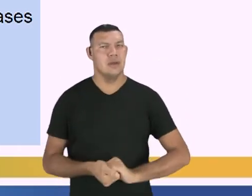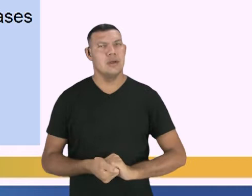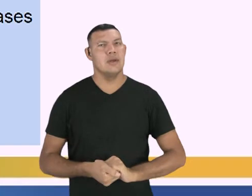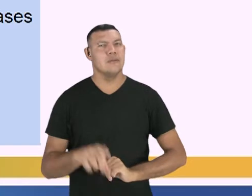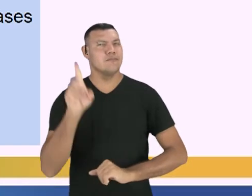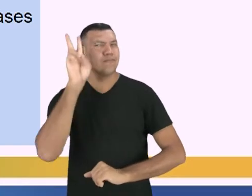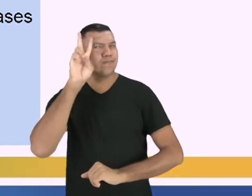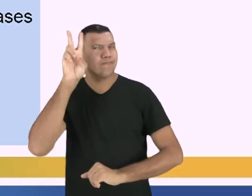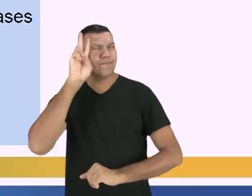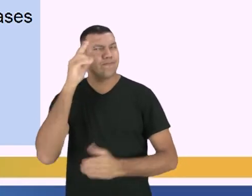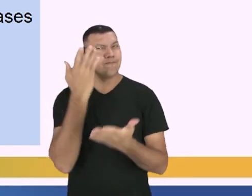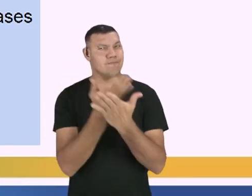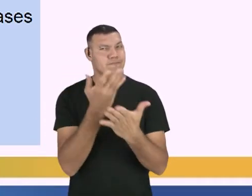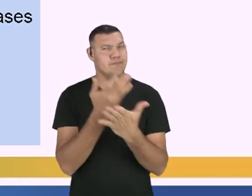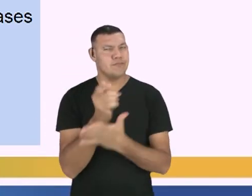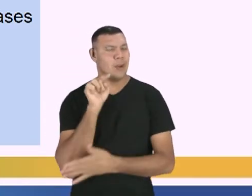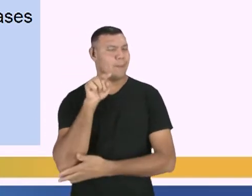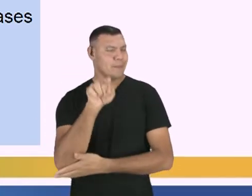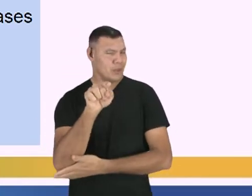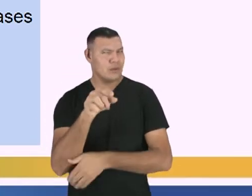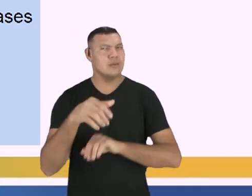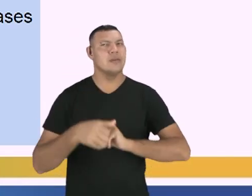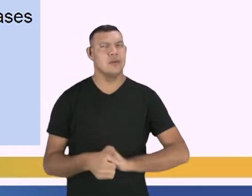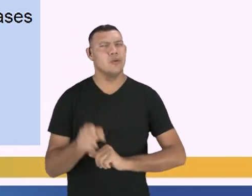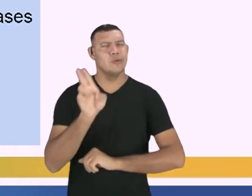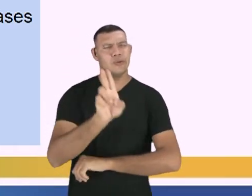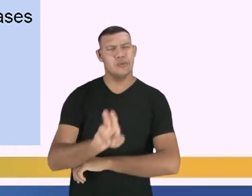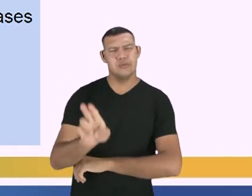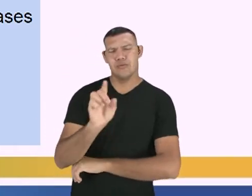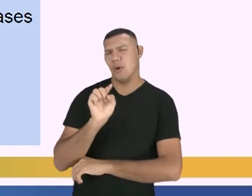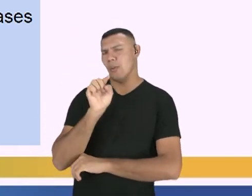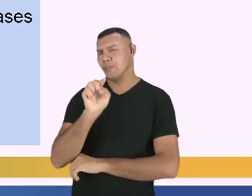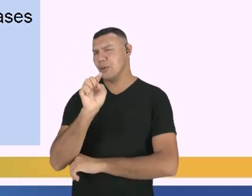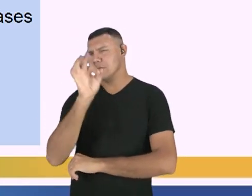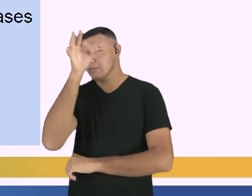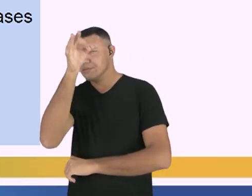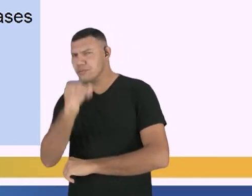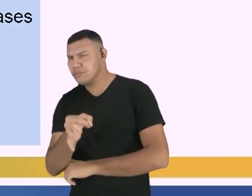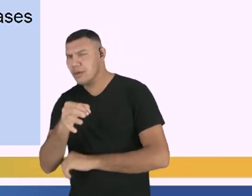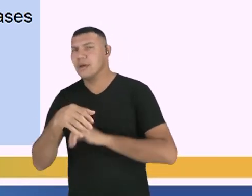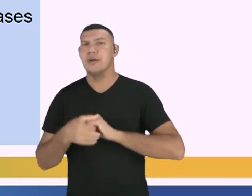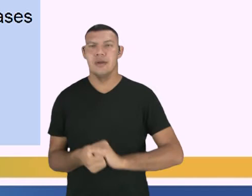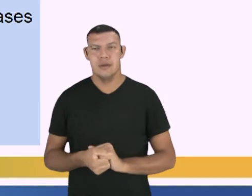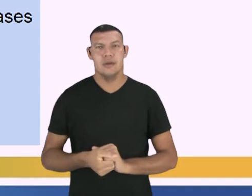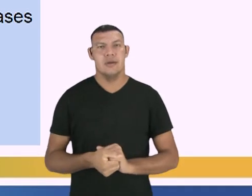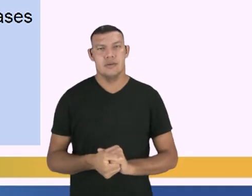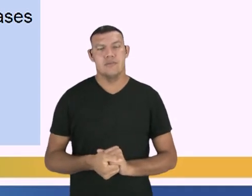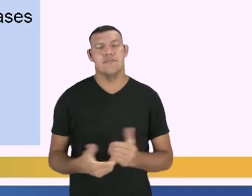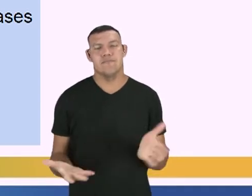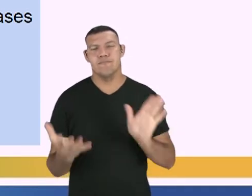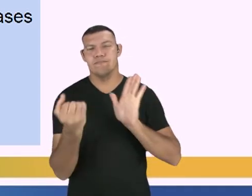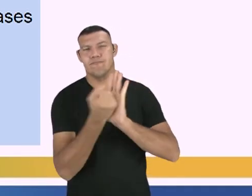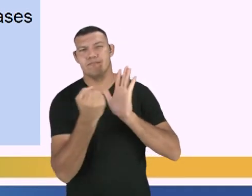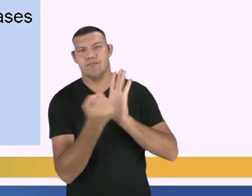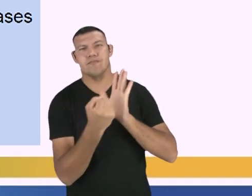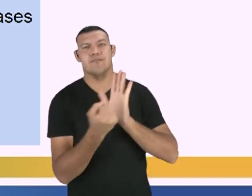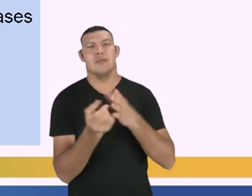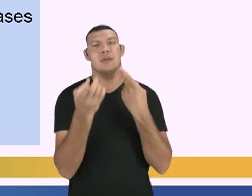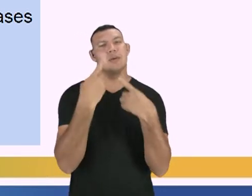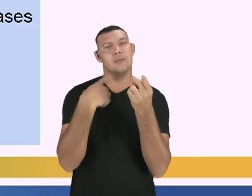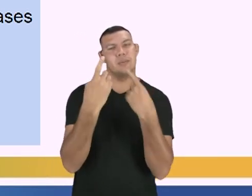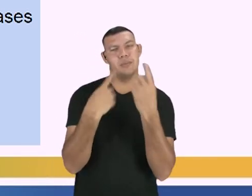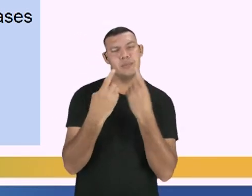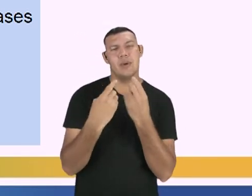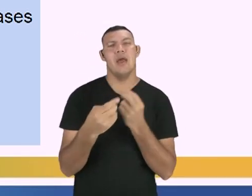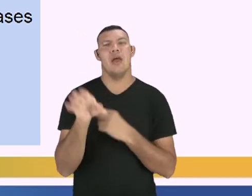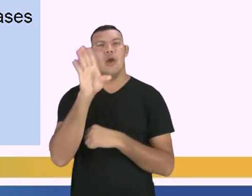lembra lá da aula de pontuação, né? Eu estou utilizando a pontuação correta para fazer, para marcar o diálogo, para